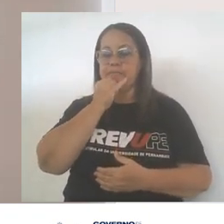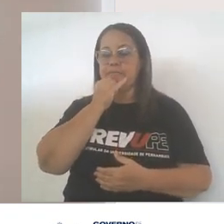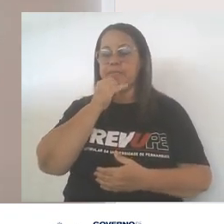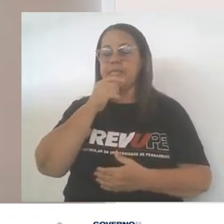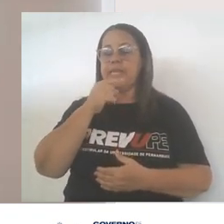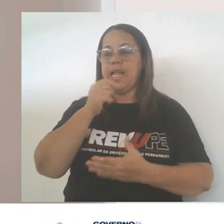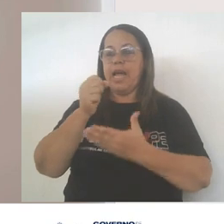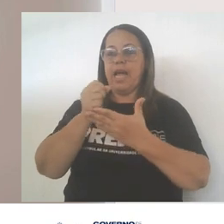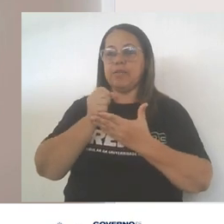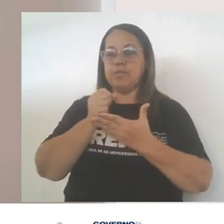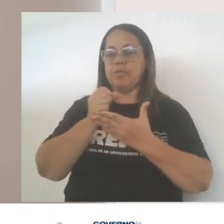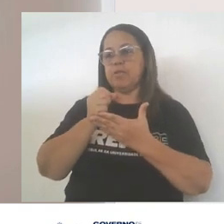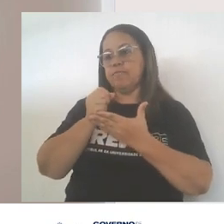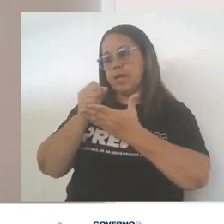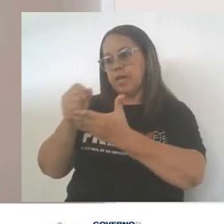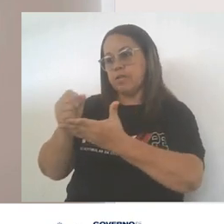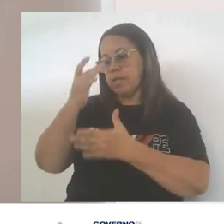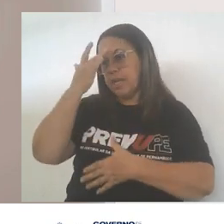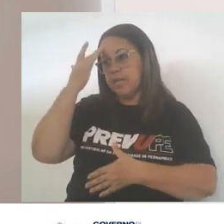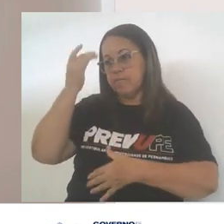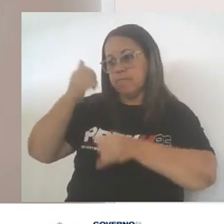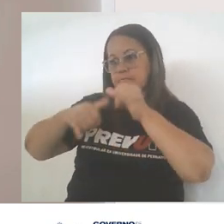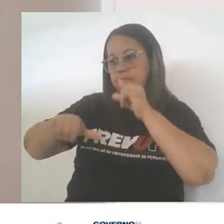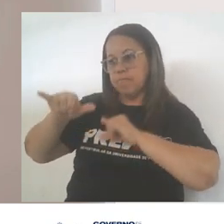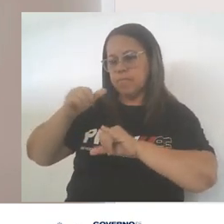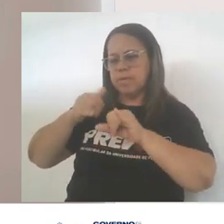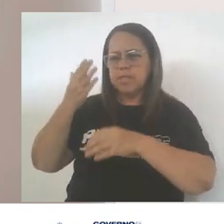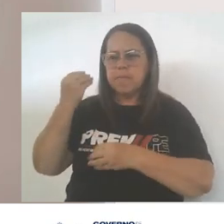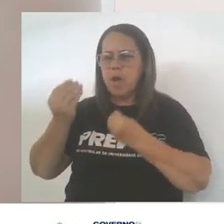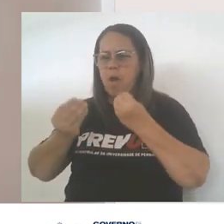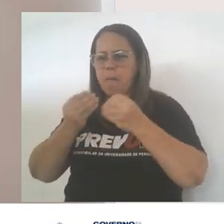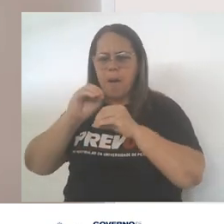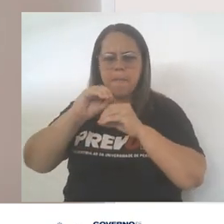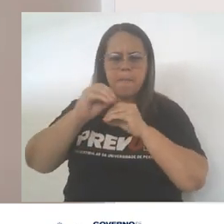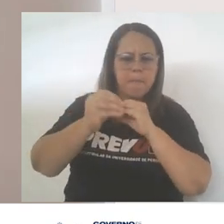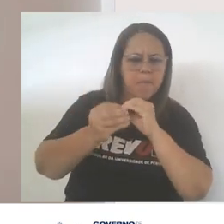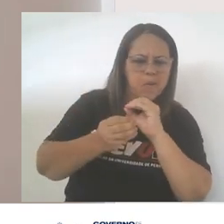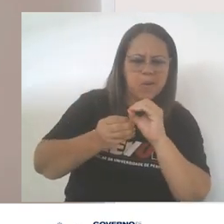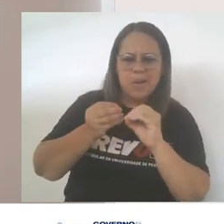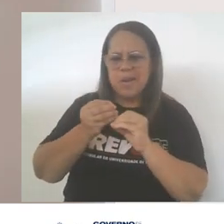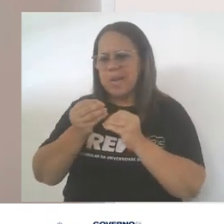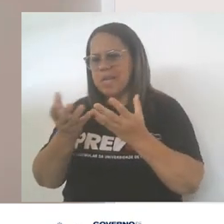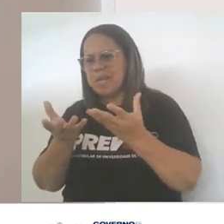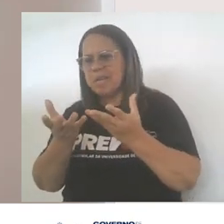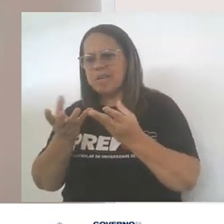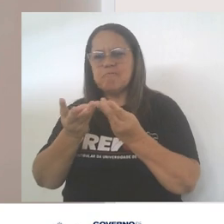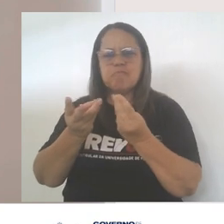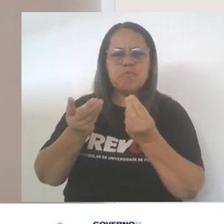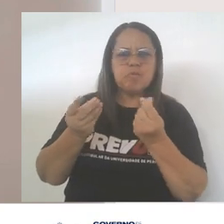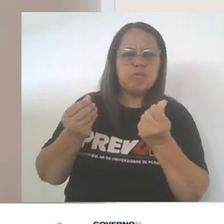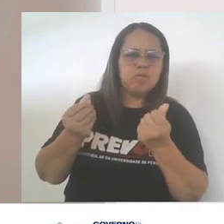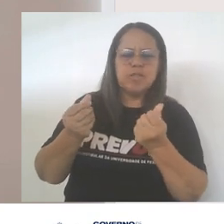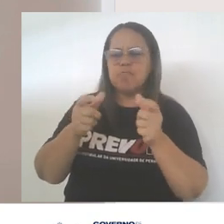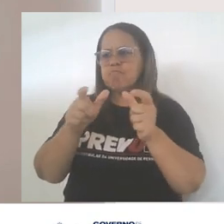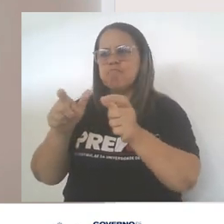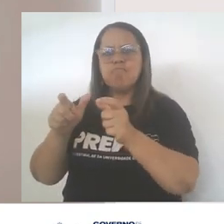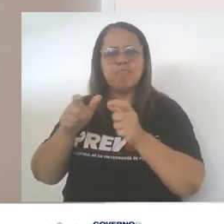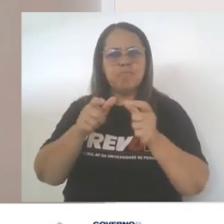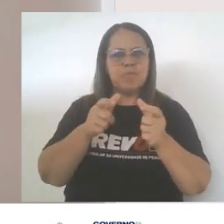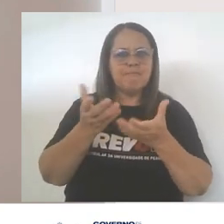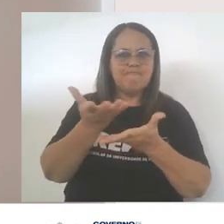ajuda os químicos a determinar como as moléculas interagem e como as substâncias se comportam em diferentes condições,